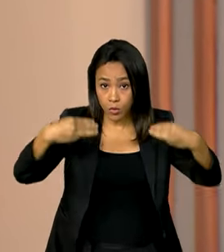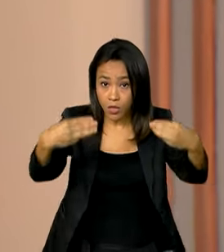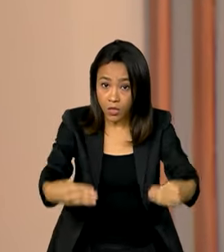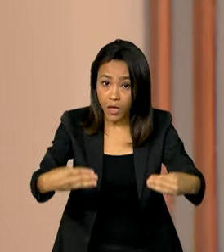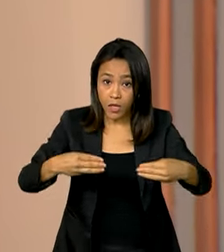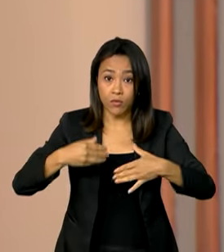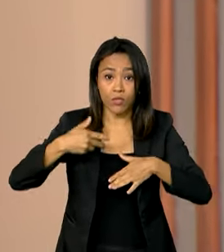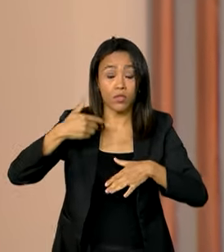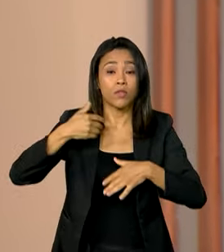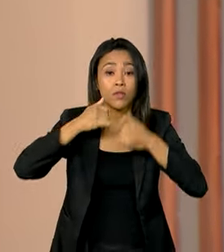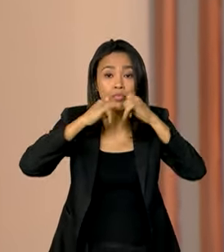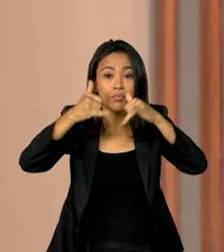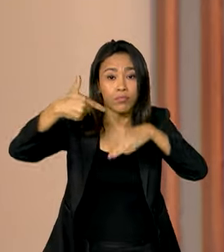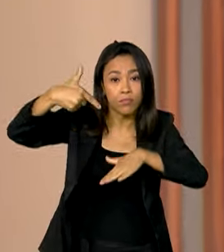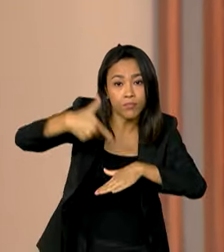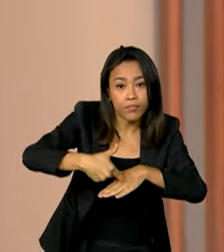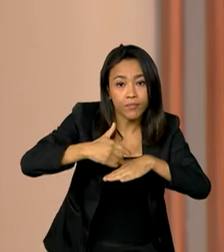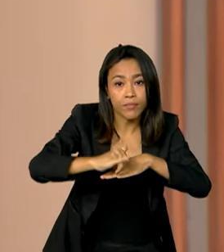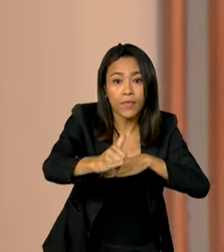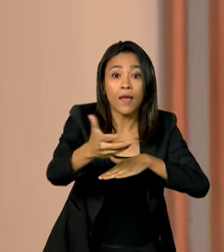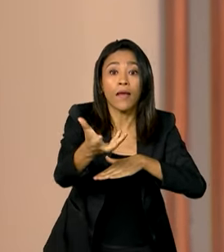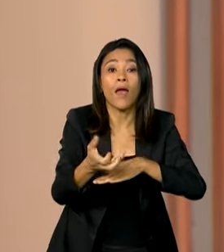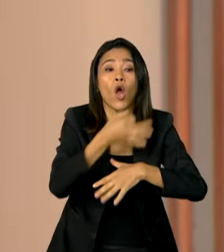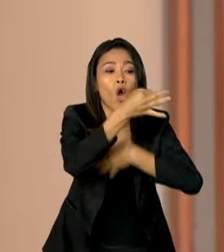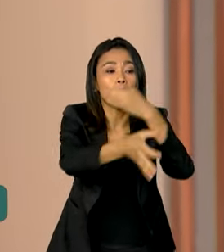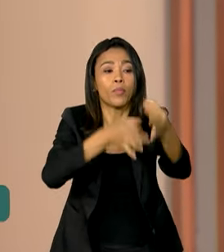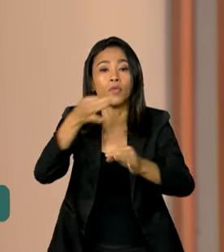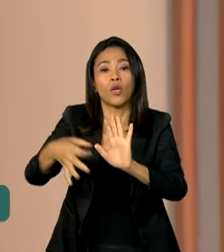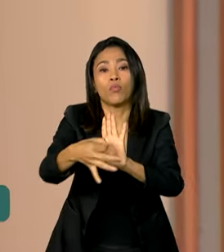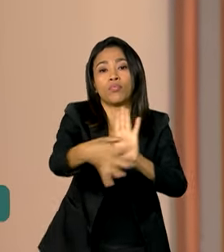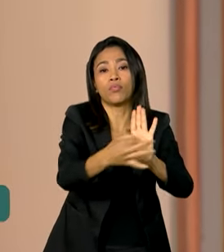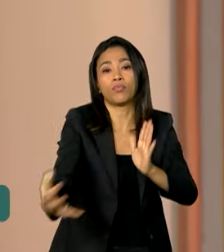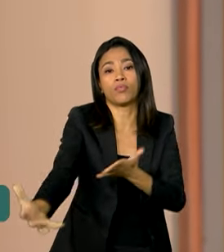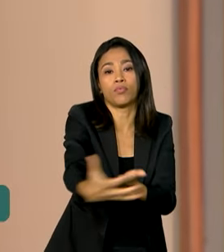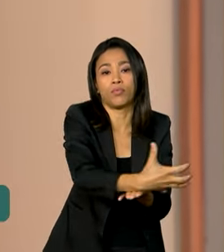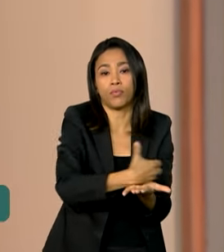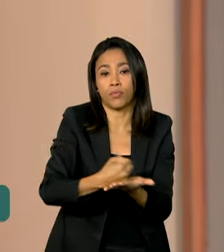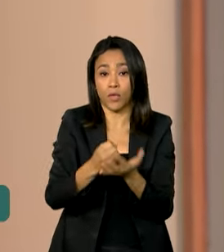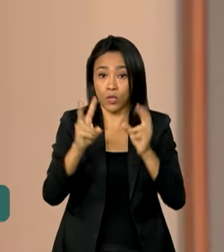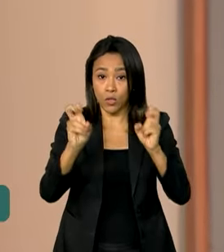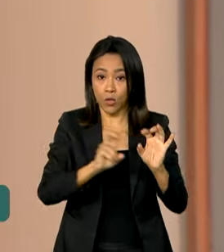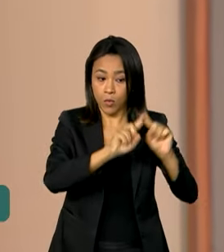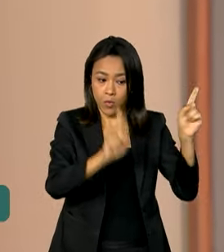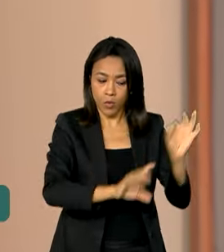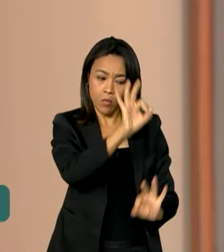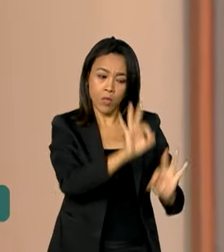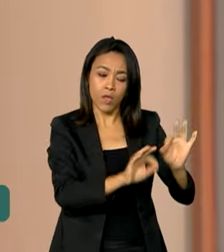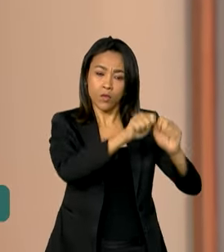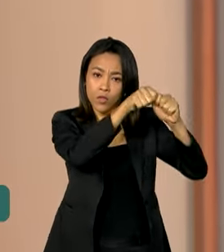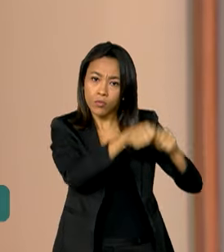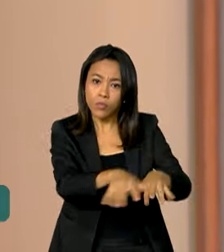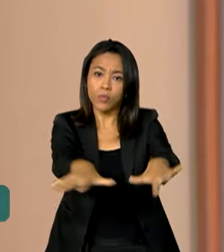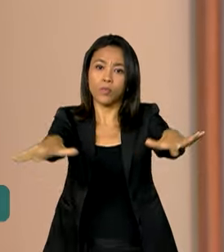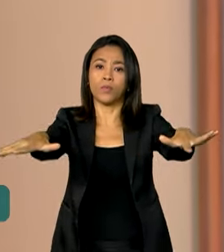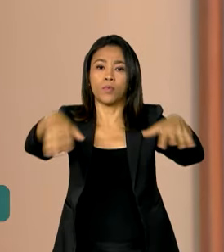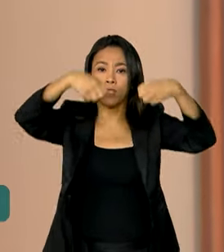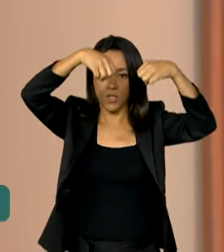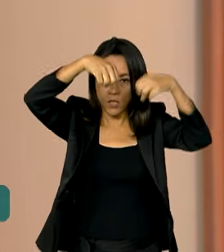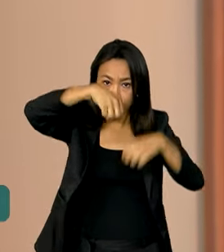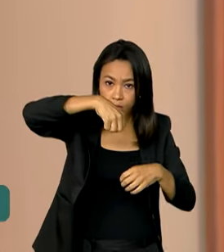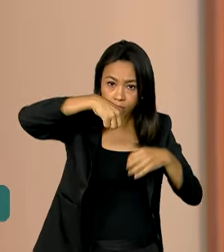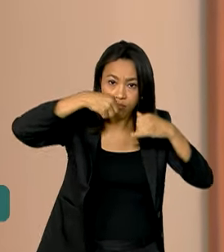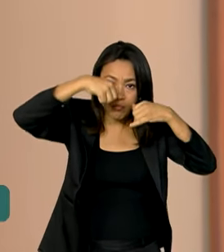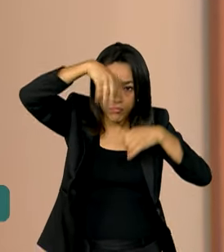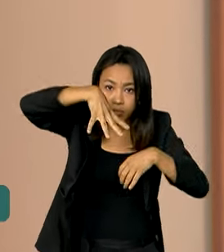contar com sugestões da sociedade sobre o plano de expansão de energia do país para os próximos 10 anos. As